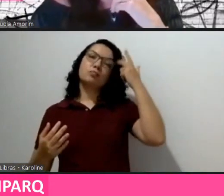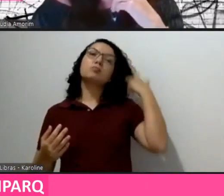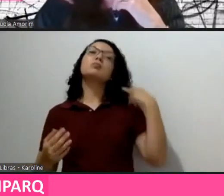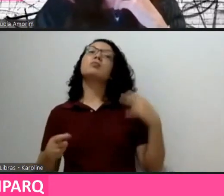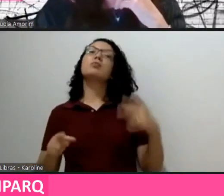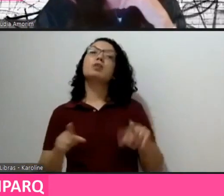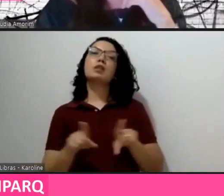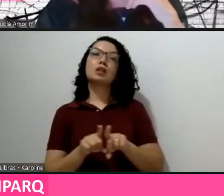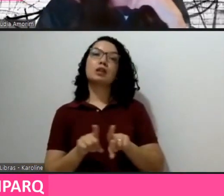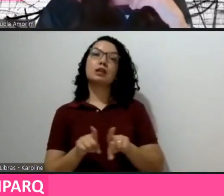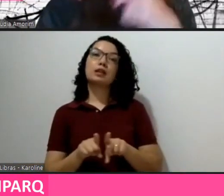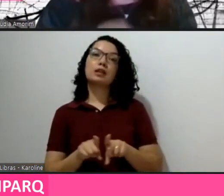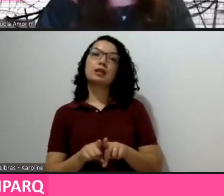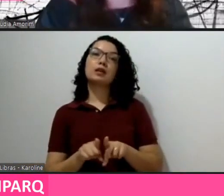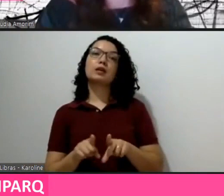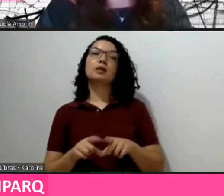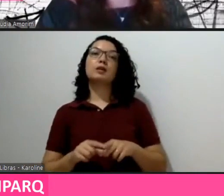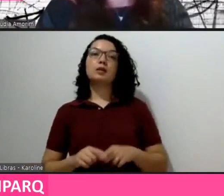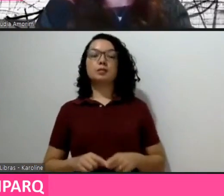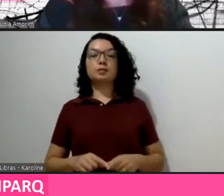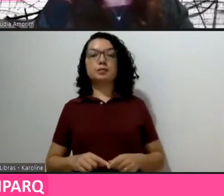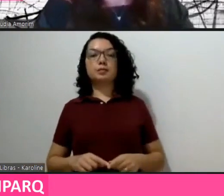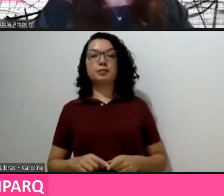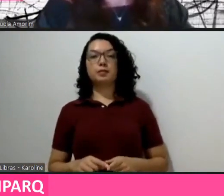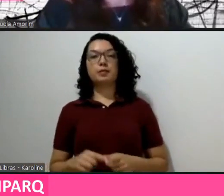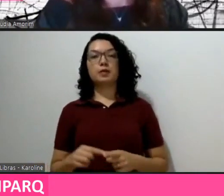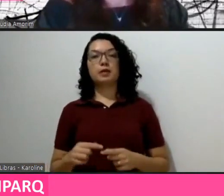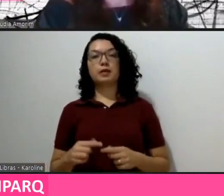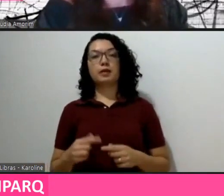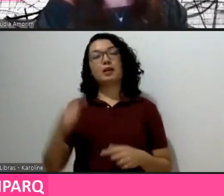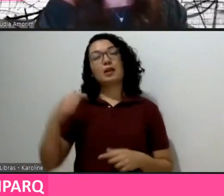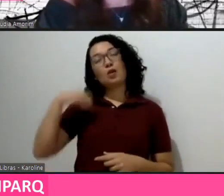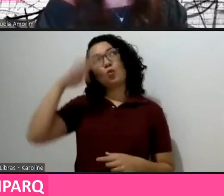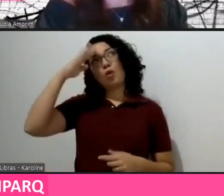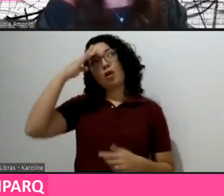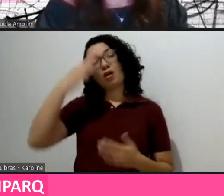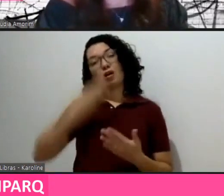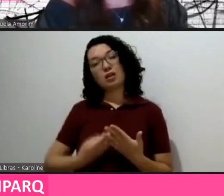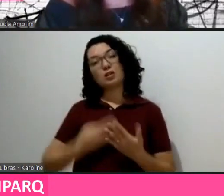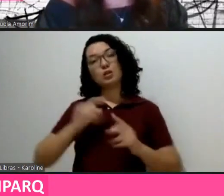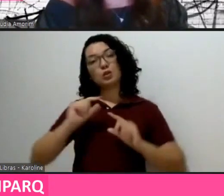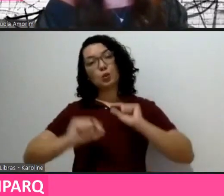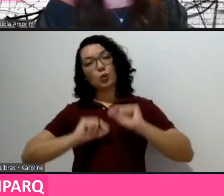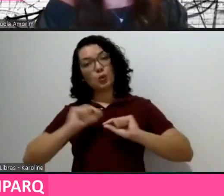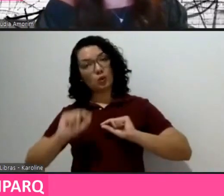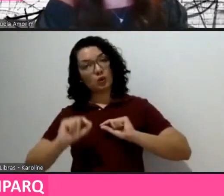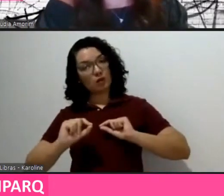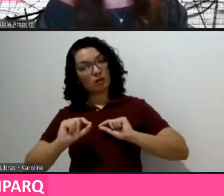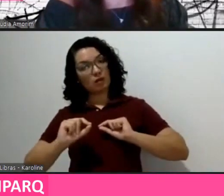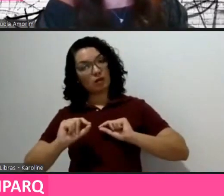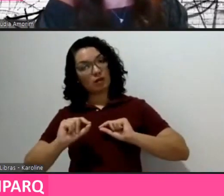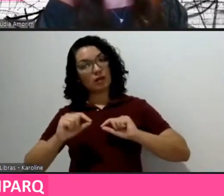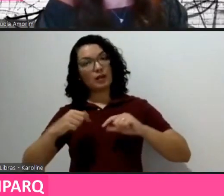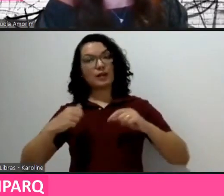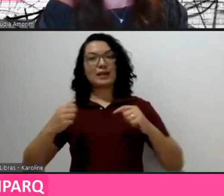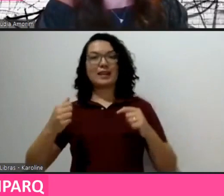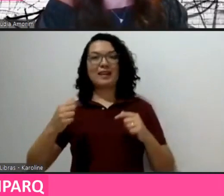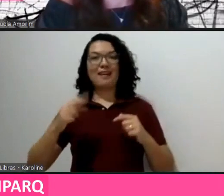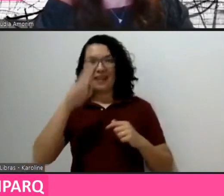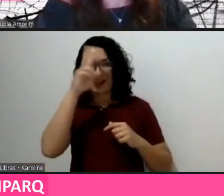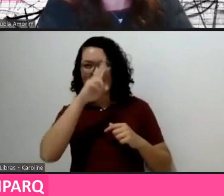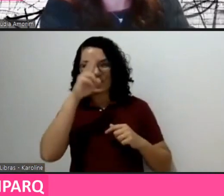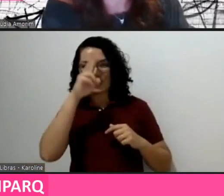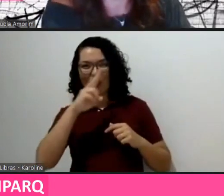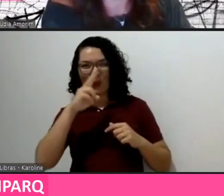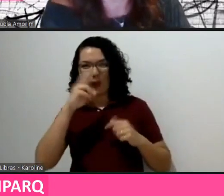muito mais ingênuíriais, então, eu que a mim me quemariam vivos se eu saio com o elefante do ciclo